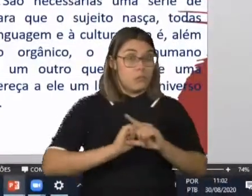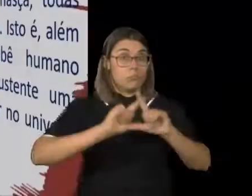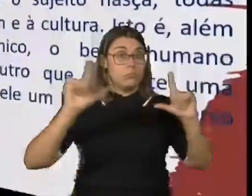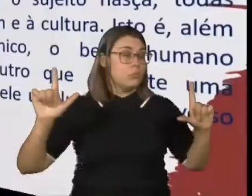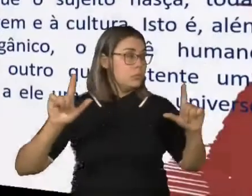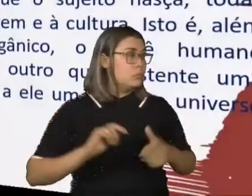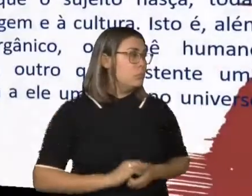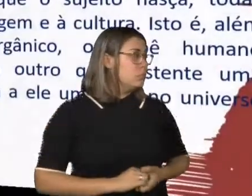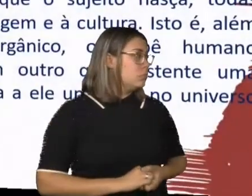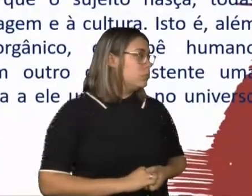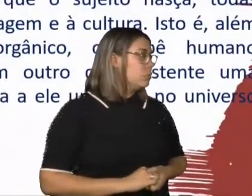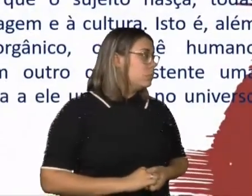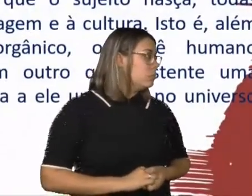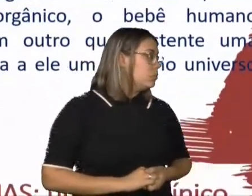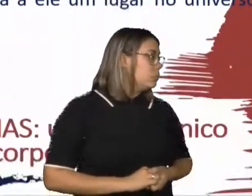Pronto, agora.